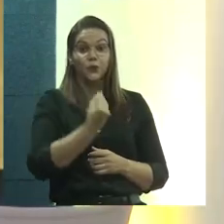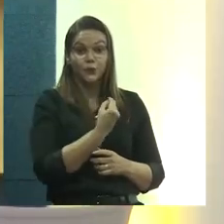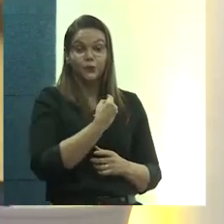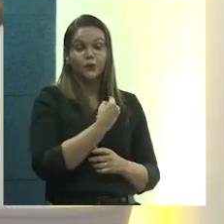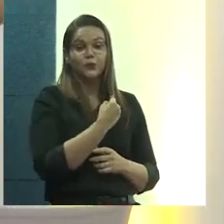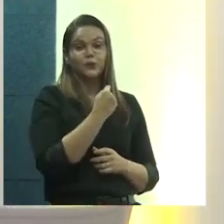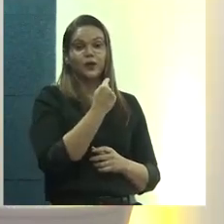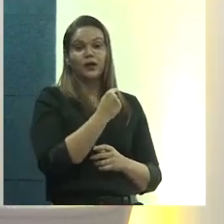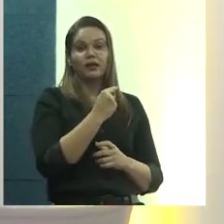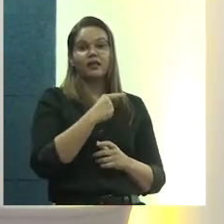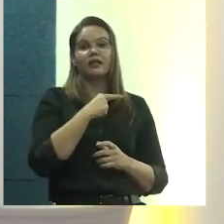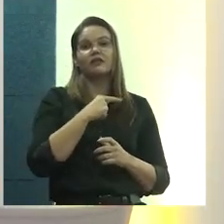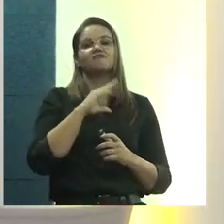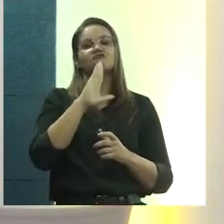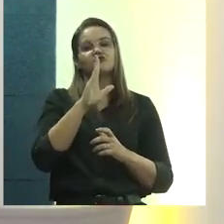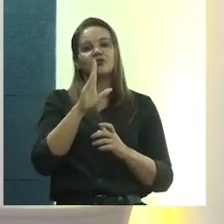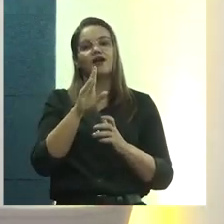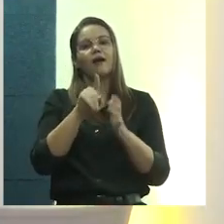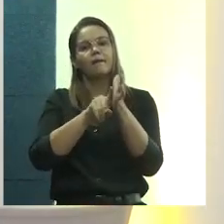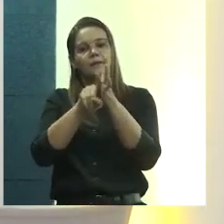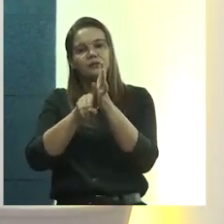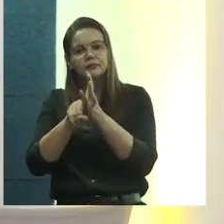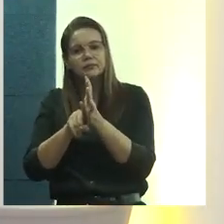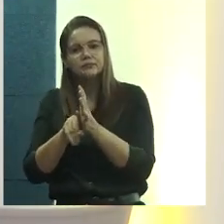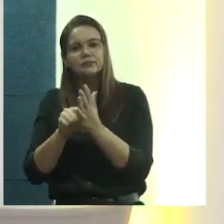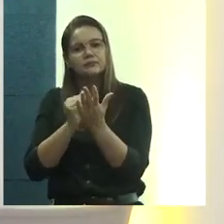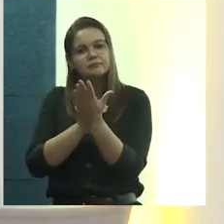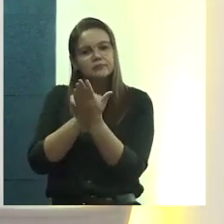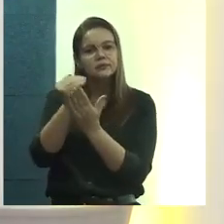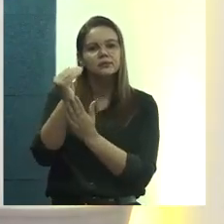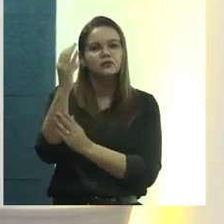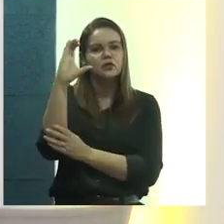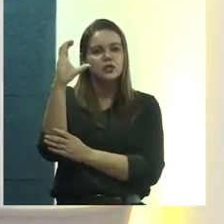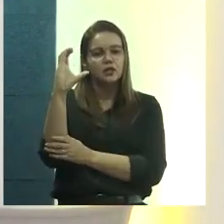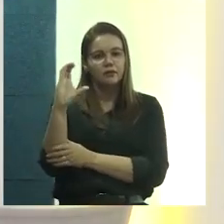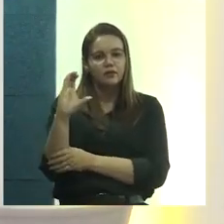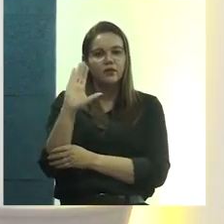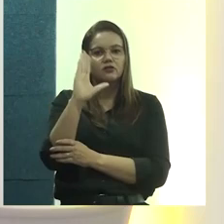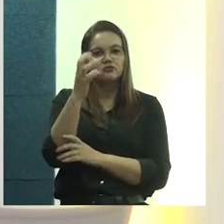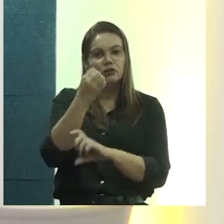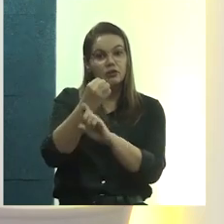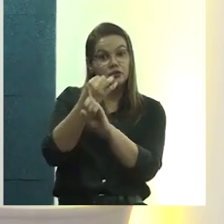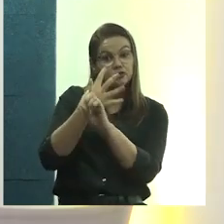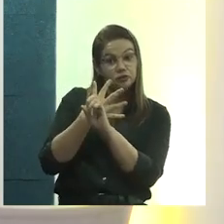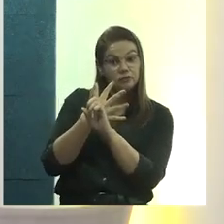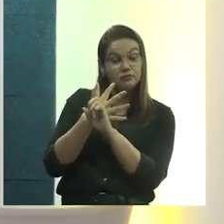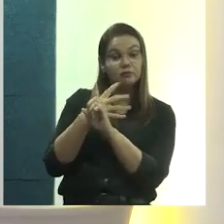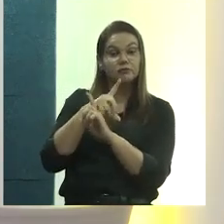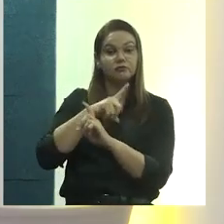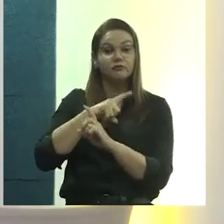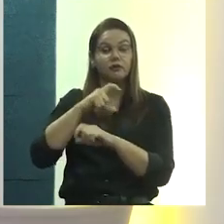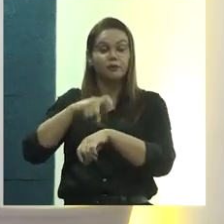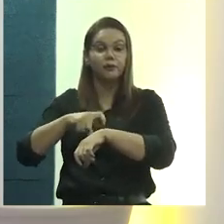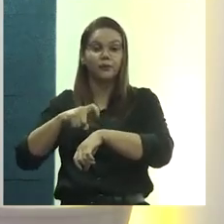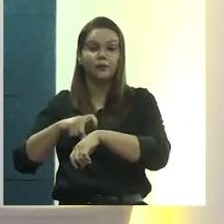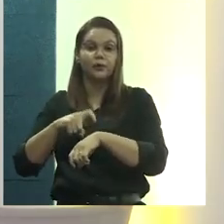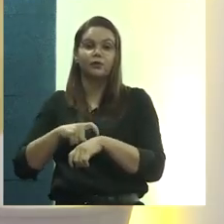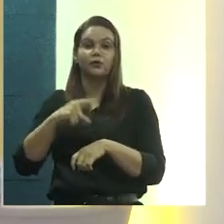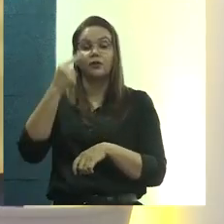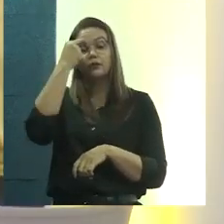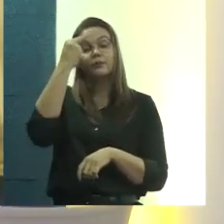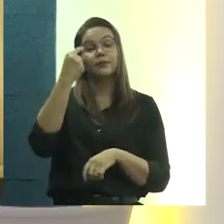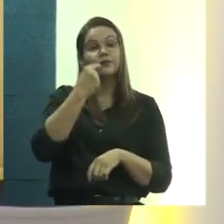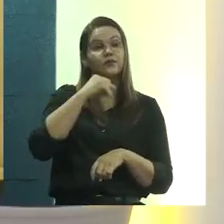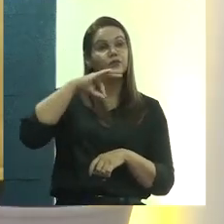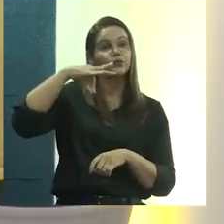aí começa a entrar já o trabalho de pesquisa, de iniciação científica, a partir daquela extensão, daquele primeiro momento, em que a gente tem